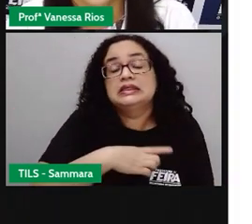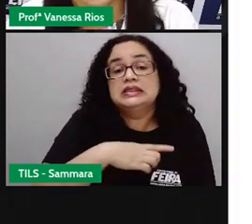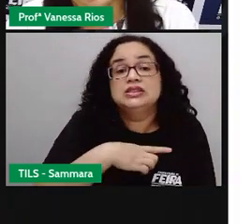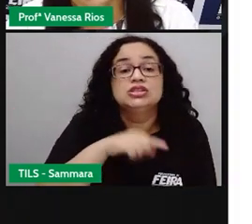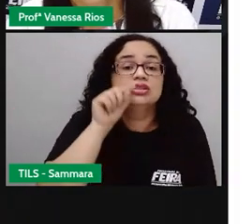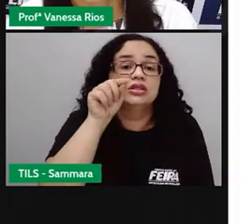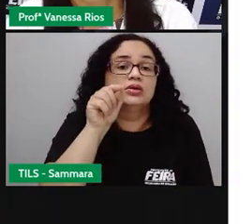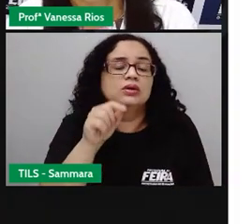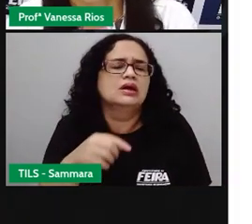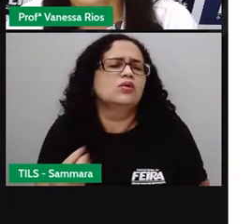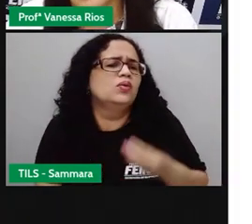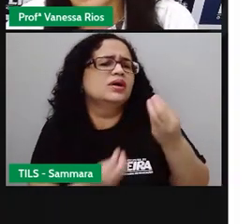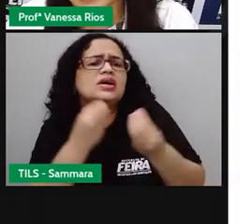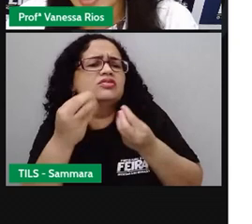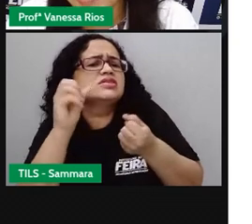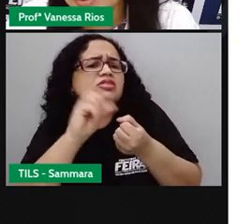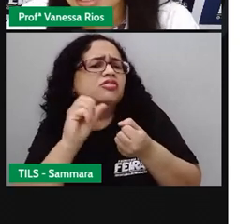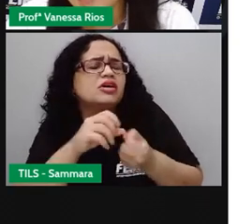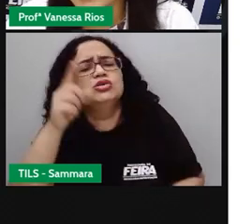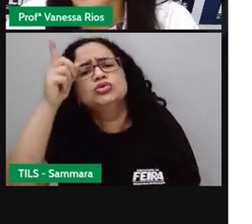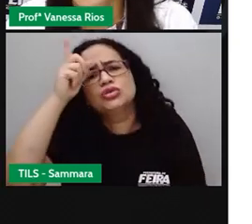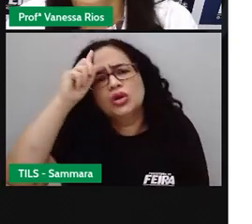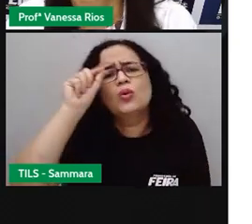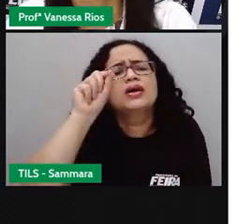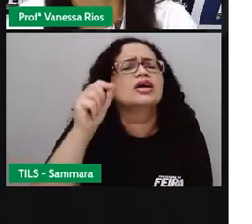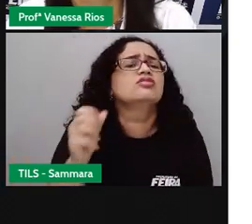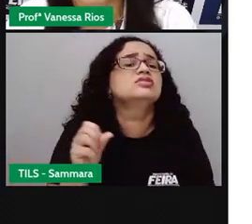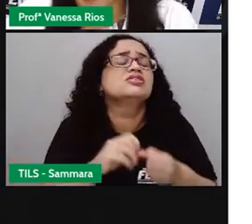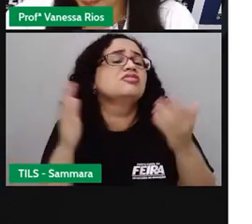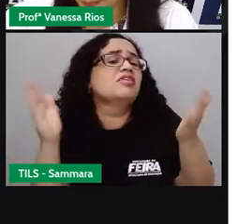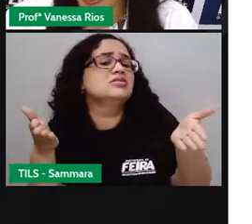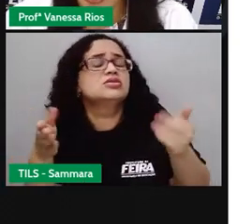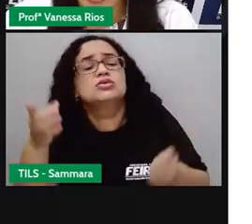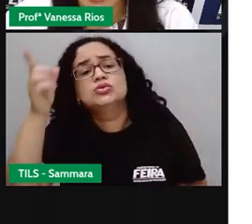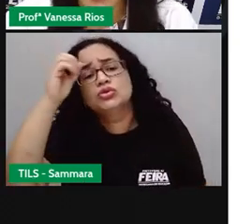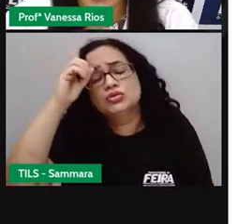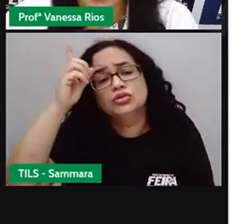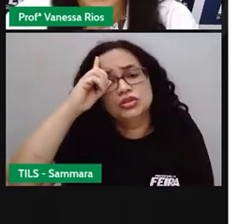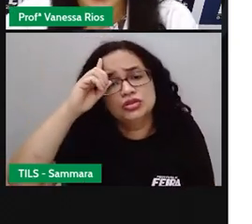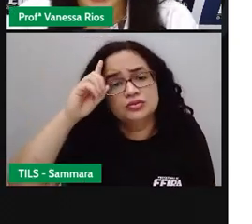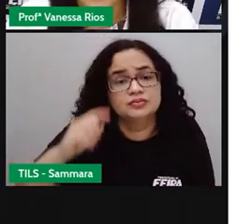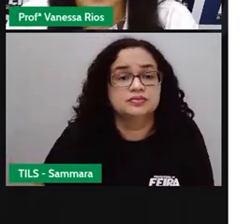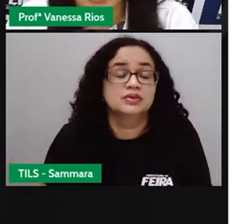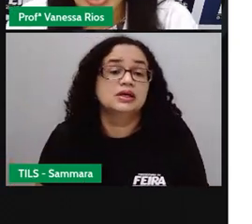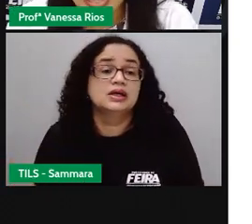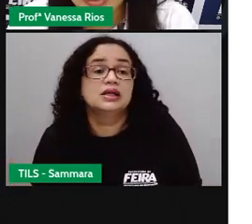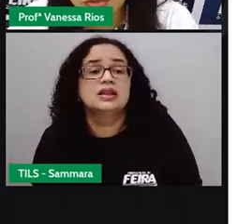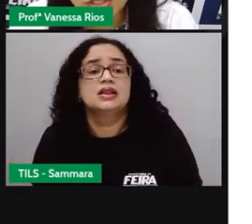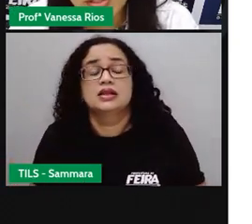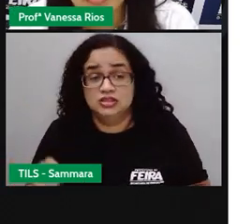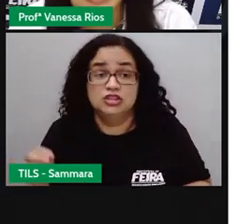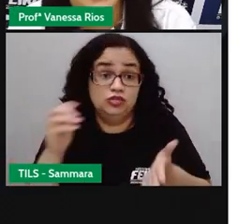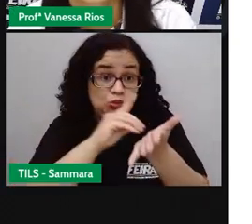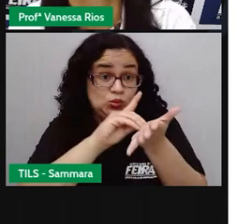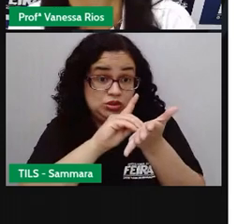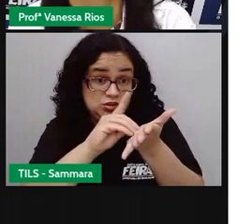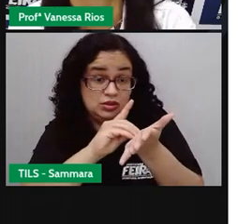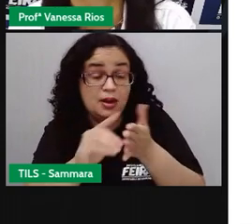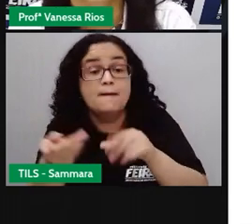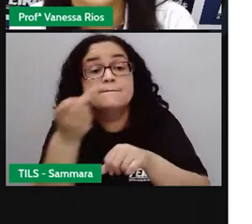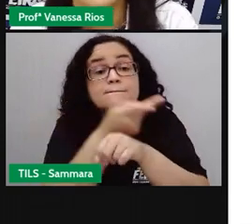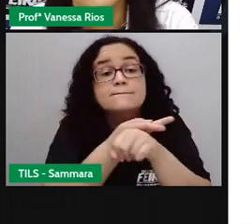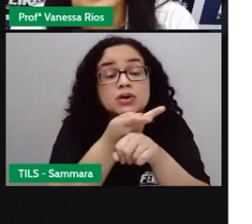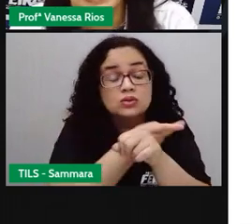rotinas. Você sabe o que é uma rotina? Se a gente for lá no dicionário